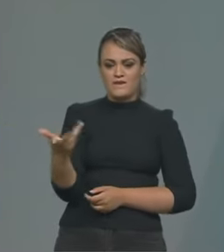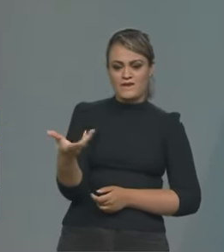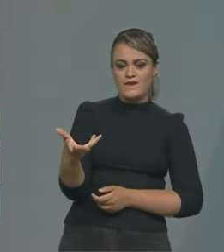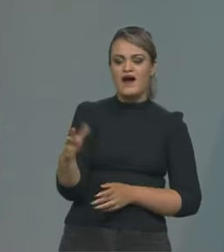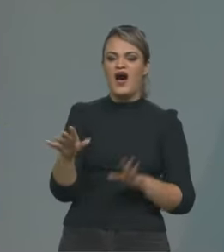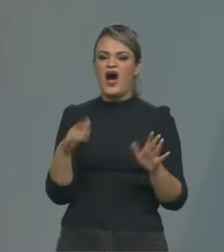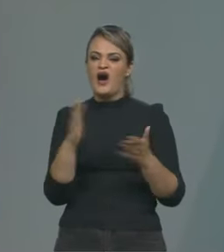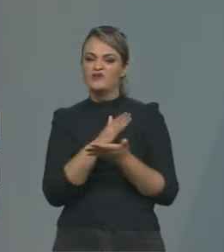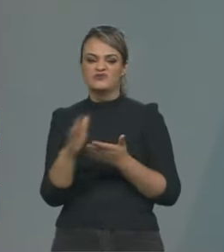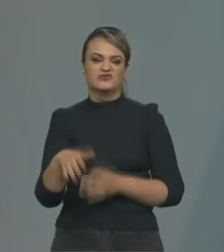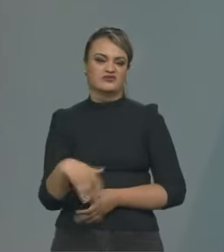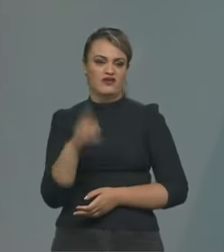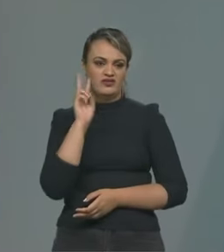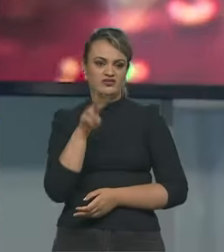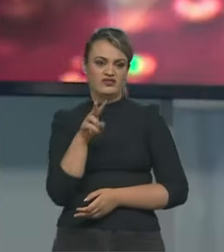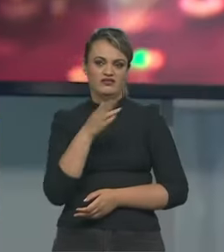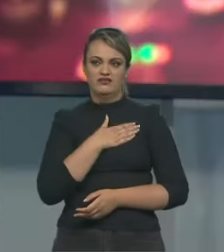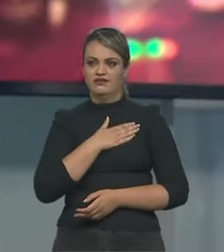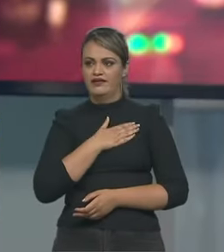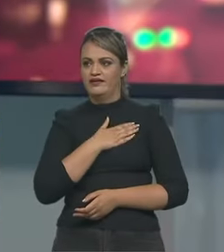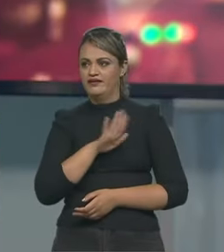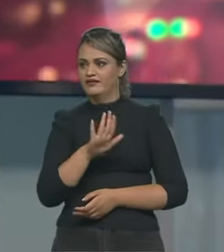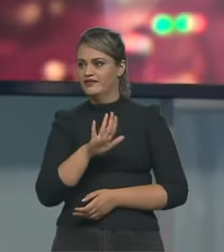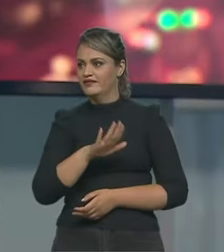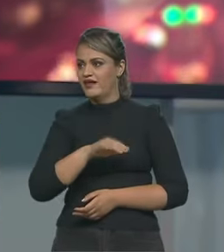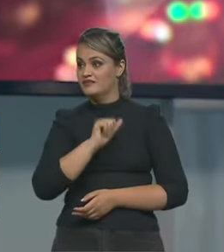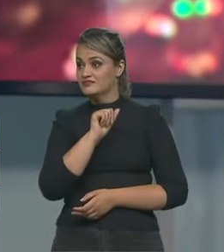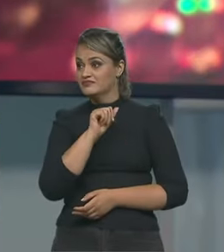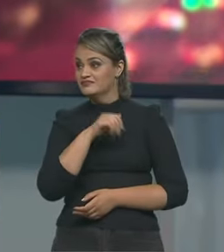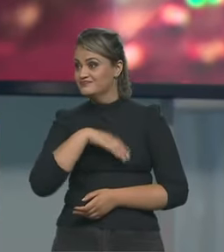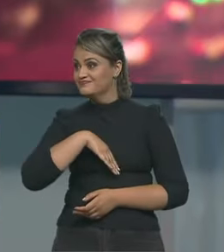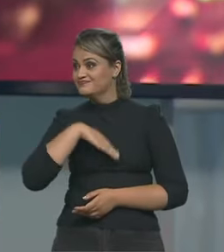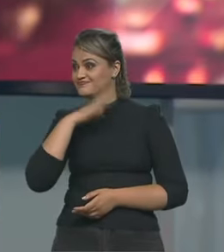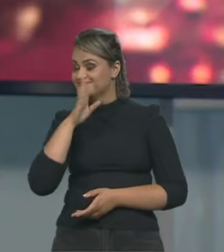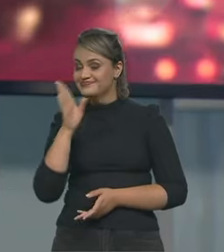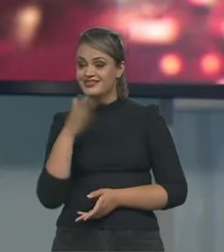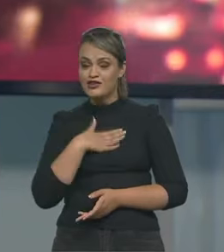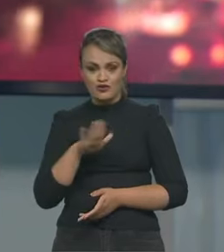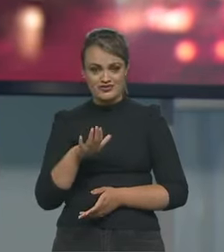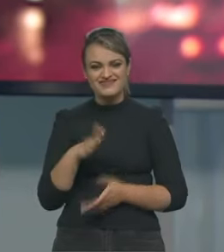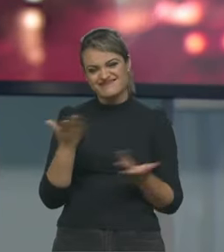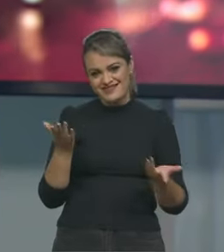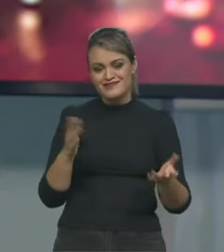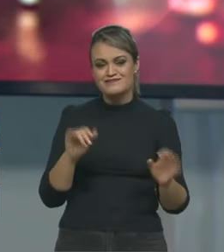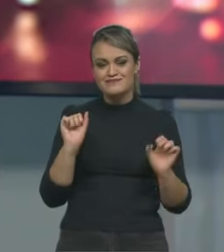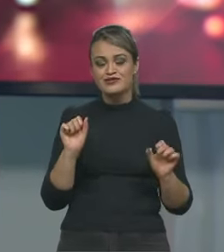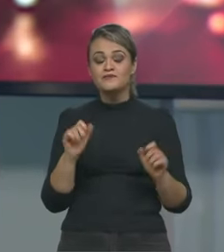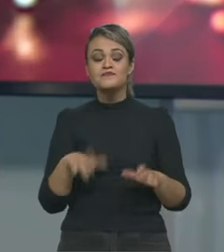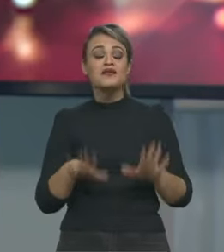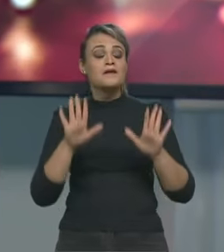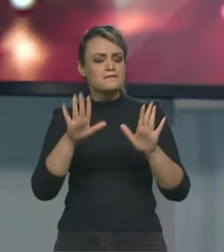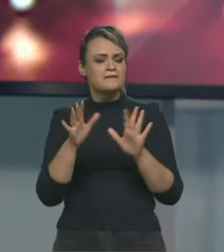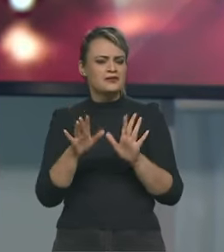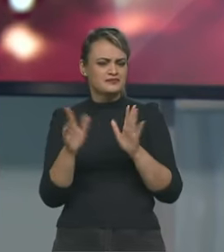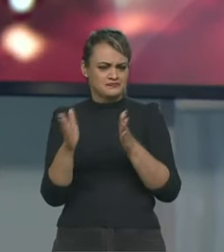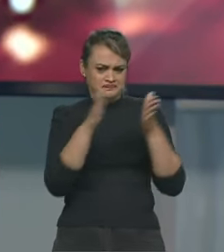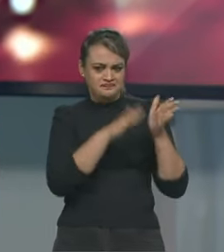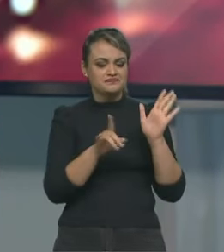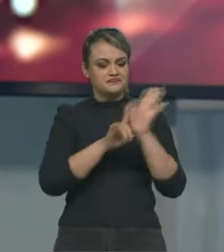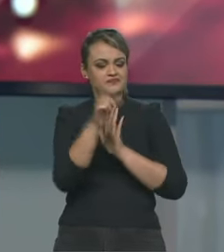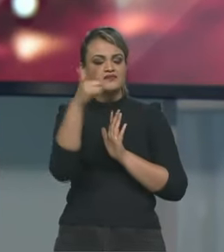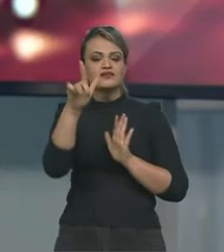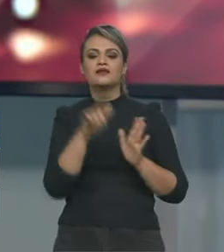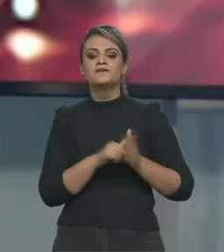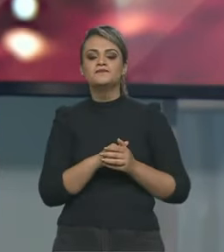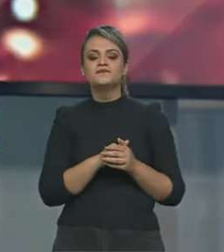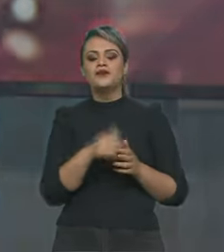qual o piloto que te dá desgosto quando você olha as imagens do cara pilotando. Mas eu acho que é importante para a gente começar a ter uma opinião sua a